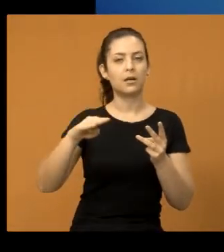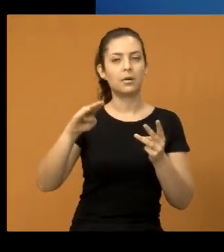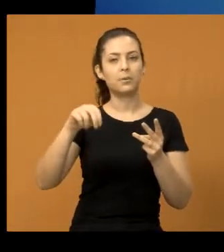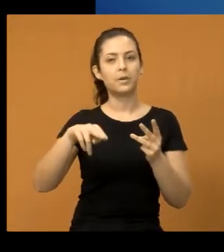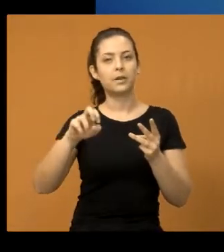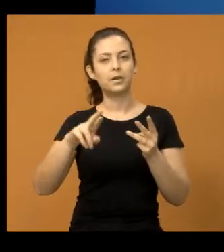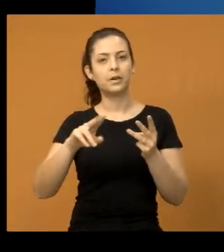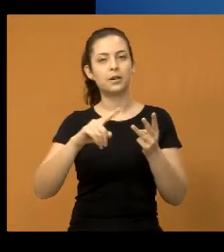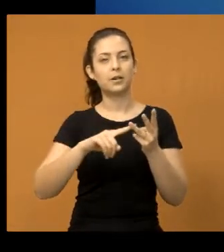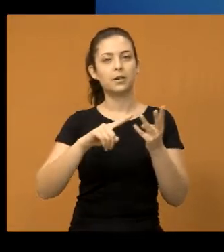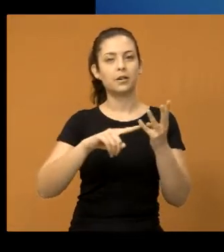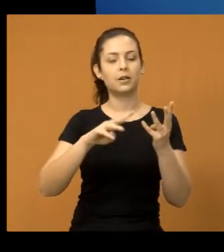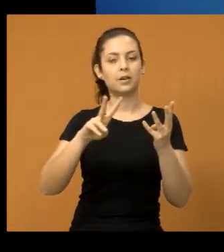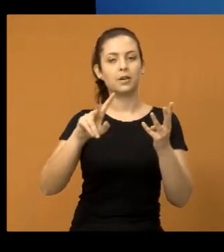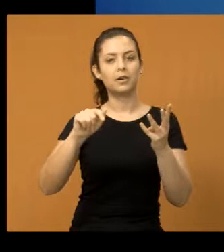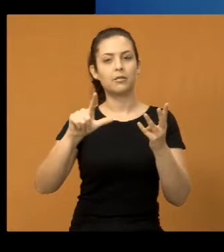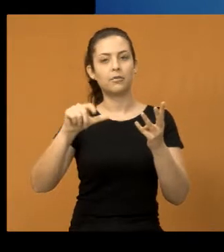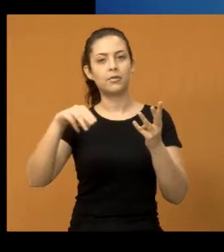também, o vereador Valmir,